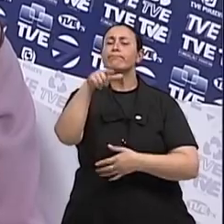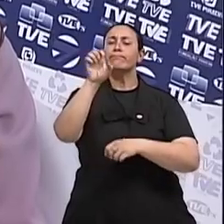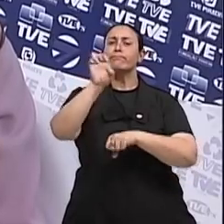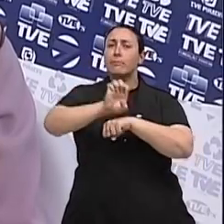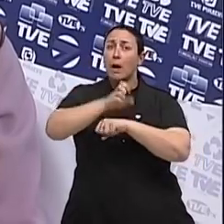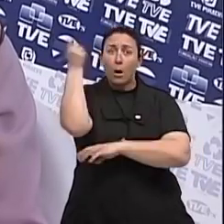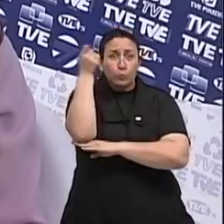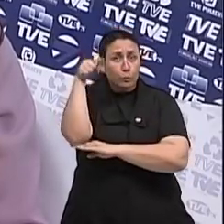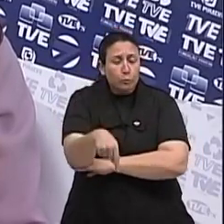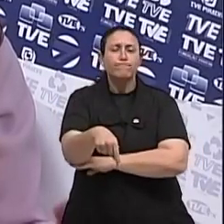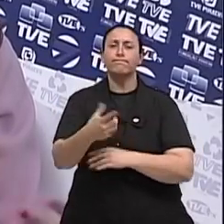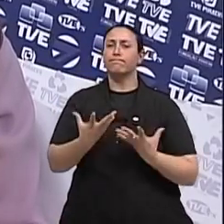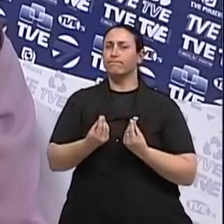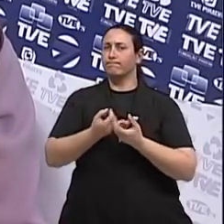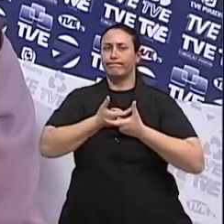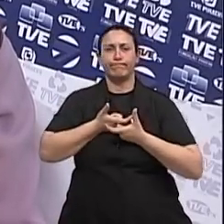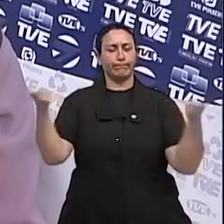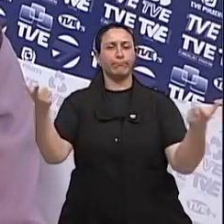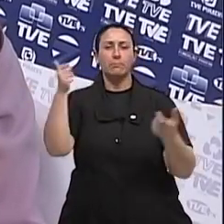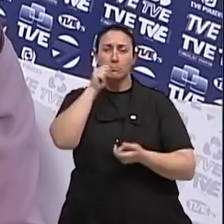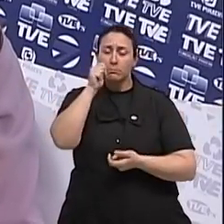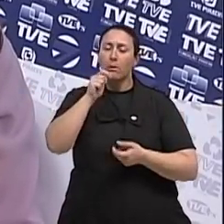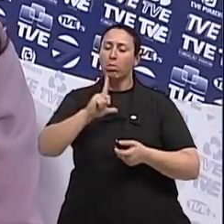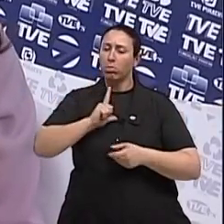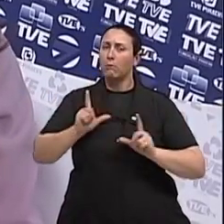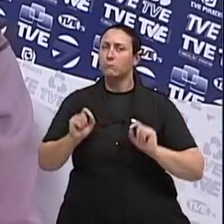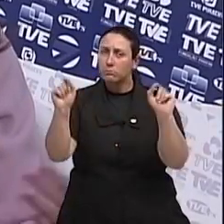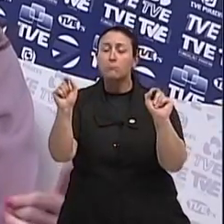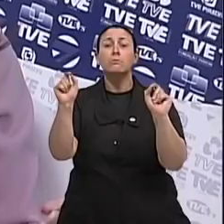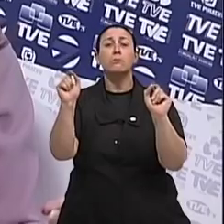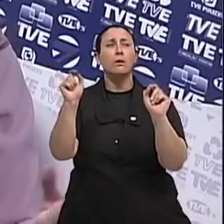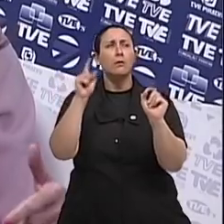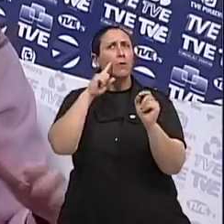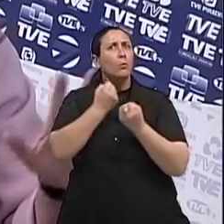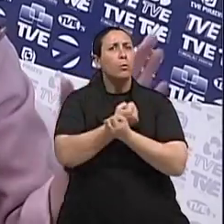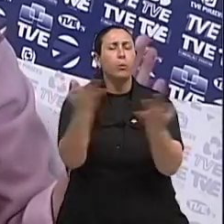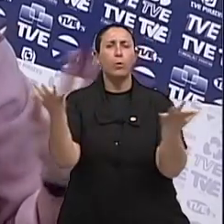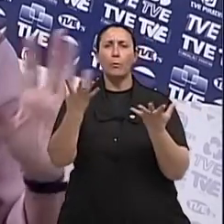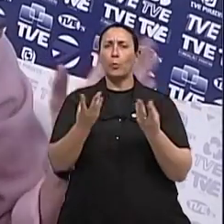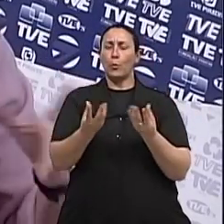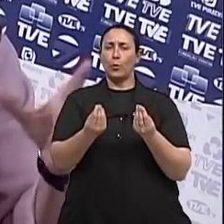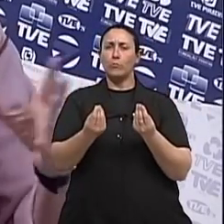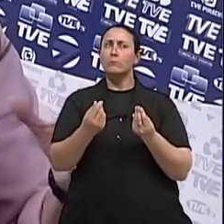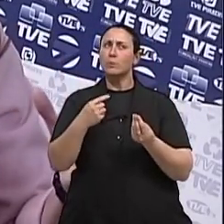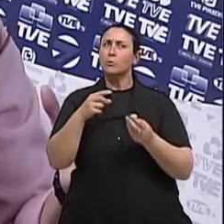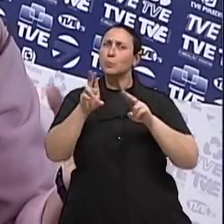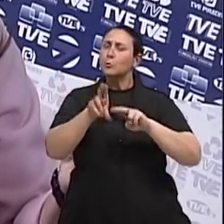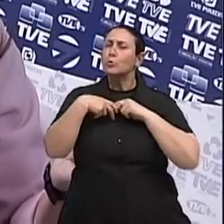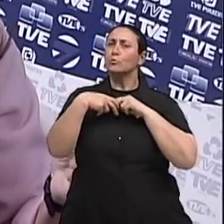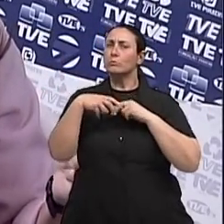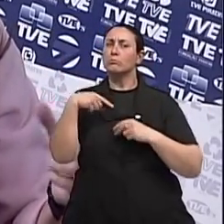significa que o risco de ter a doença é muito alto. Por isso que a gente não fica muito